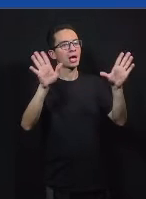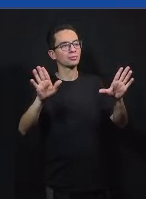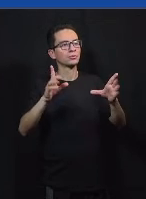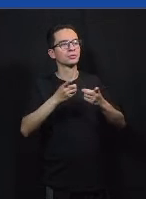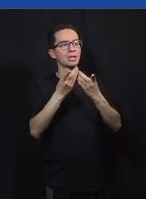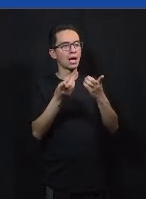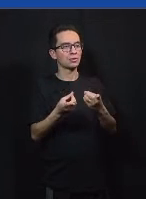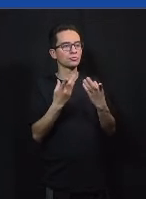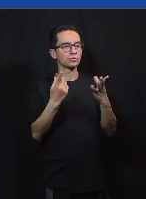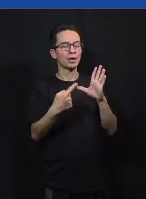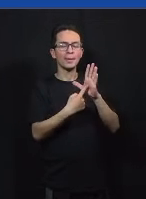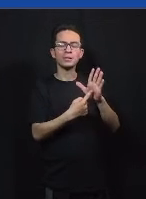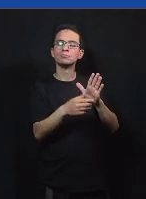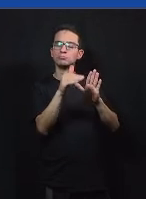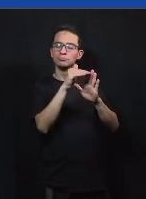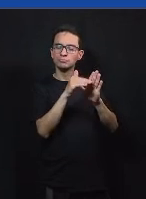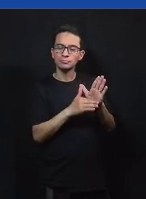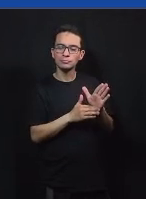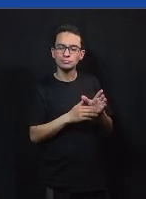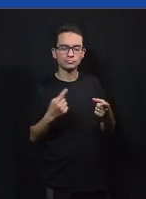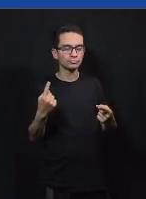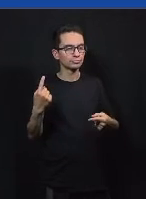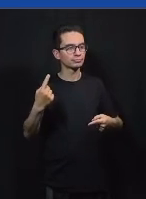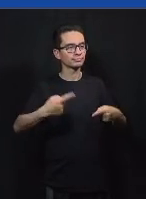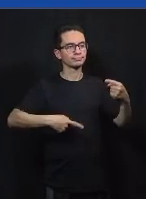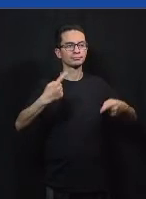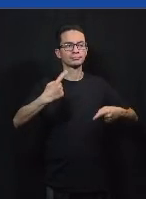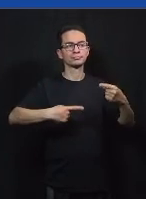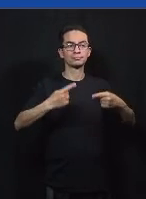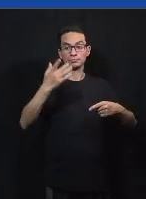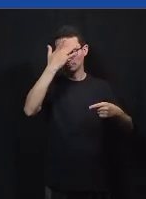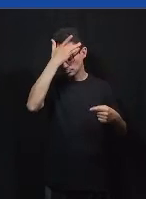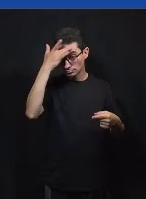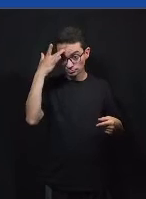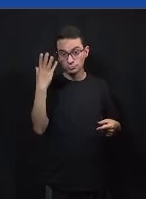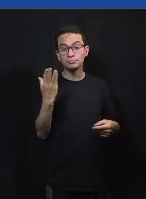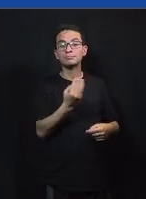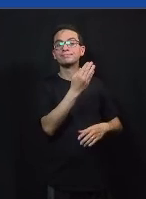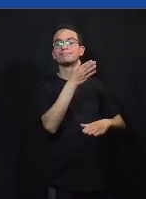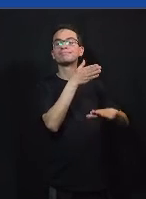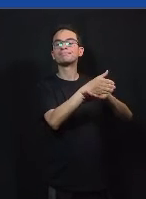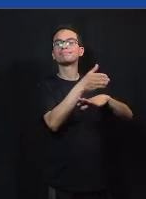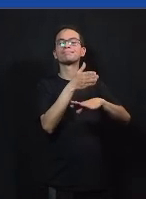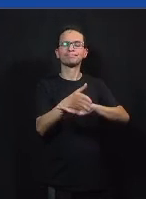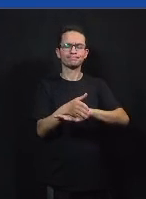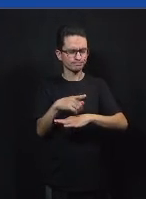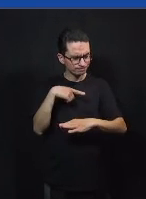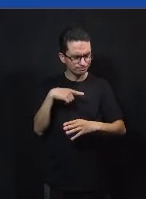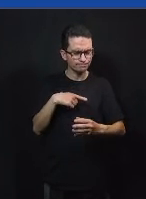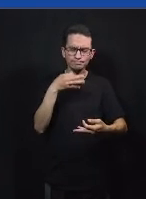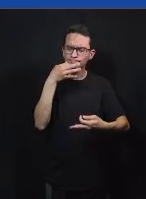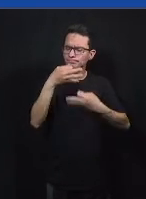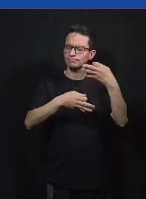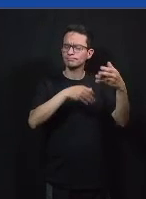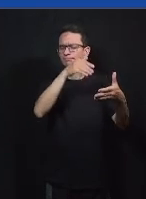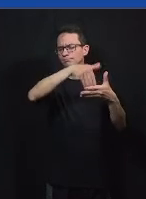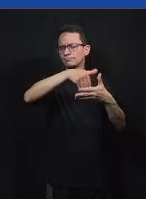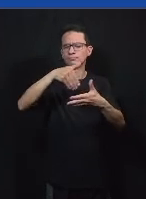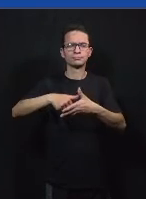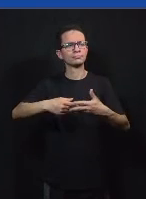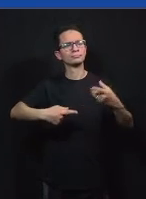aumento do debate político essa grande participação das pessoas em debates políticos que normalmente são feitos entre